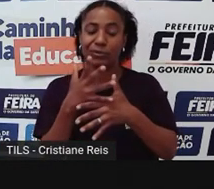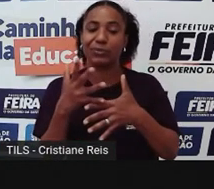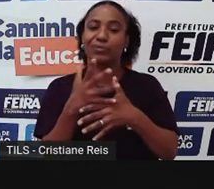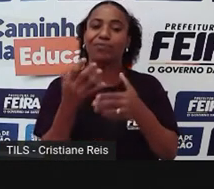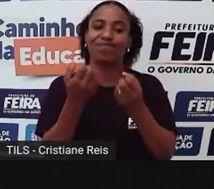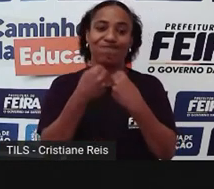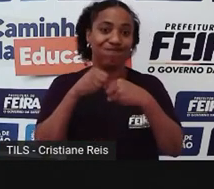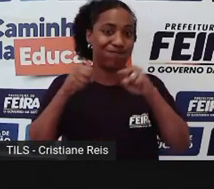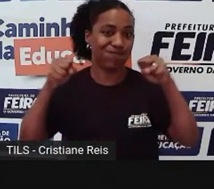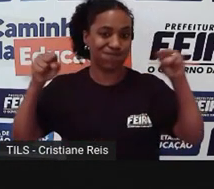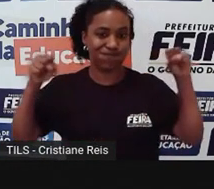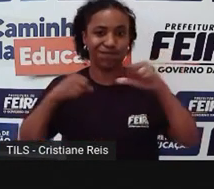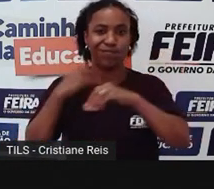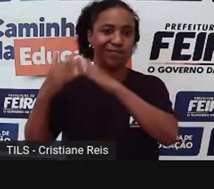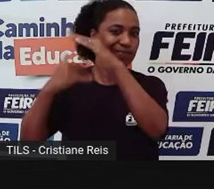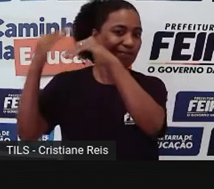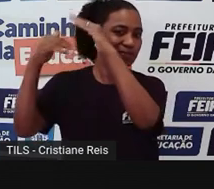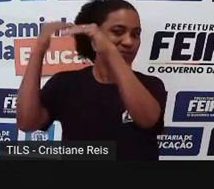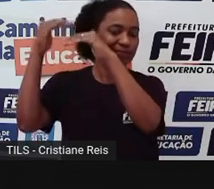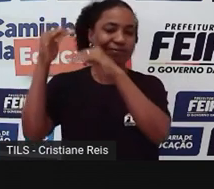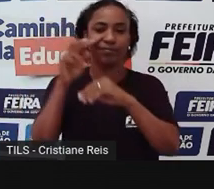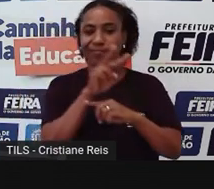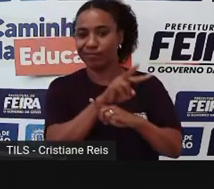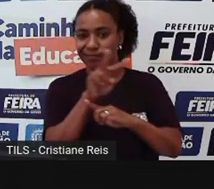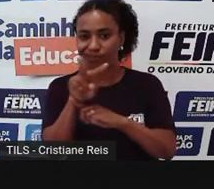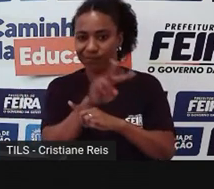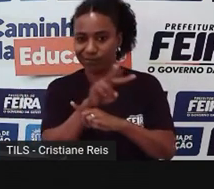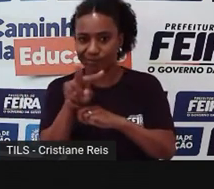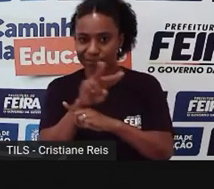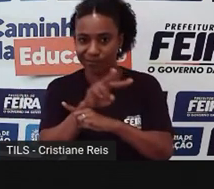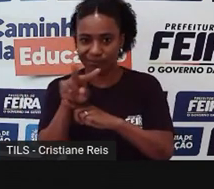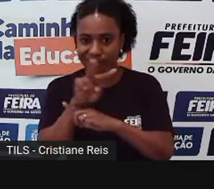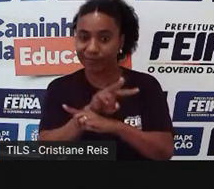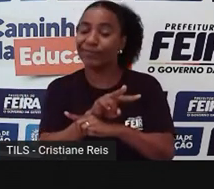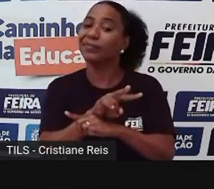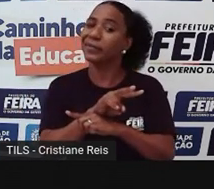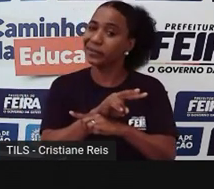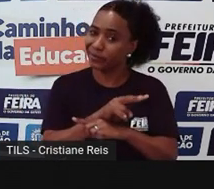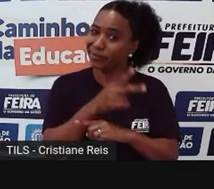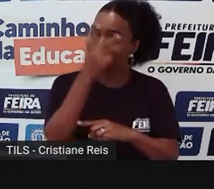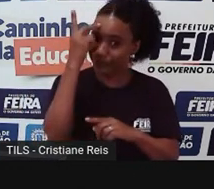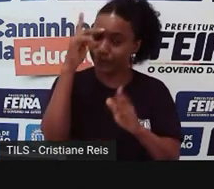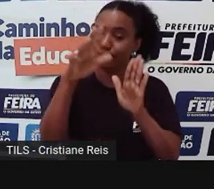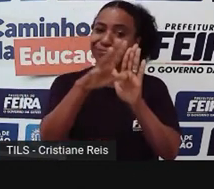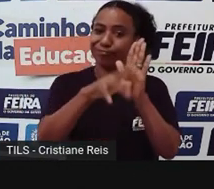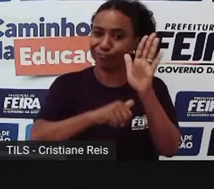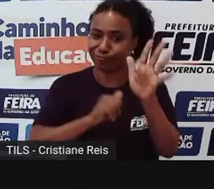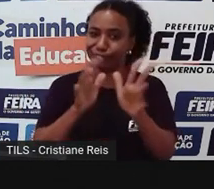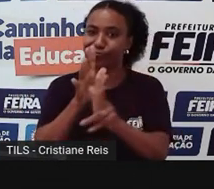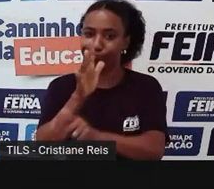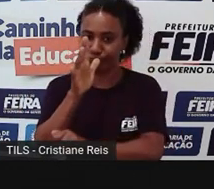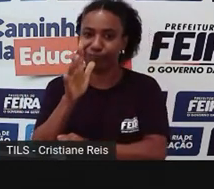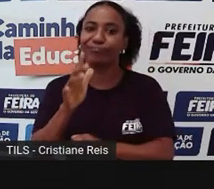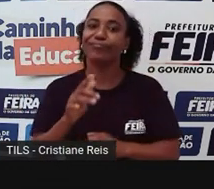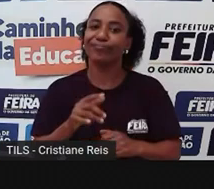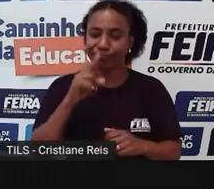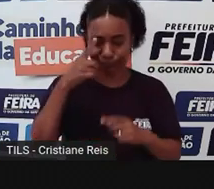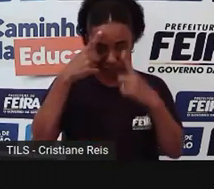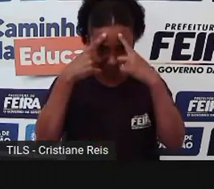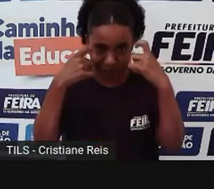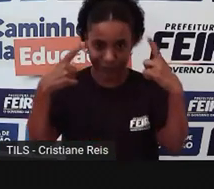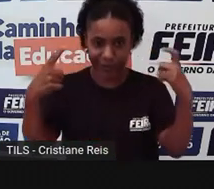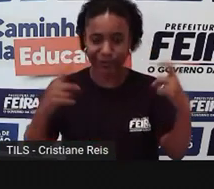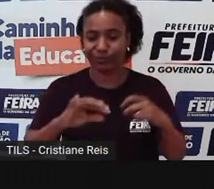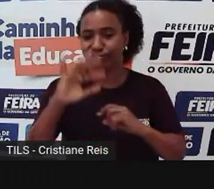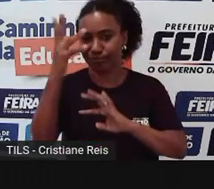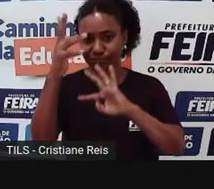ela foi tendo um tipo, né, digamos assim, de atividade não lícita que foi aumentando, que são, que é a violência, né, a